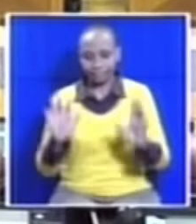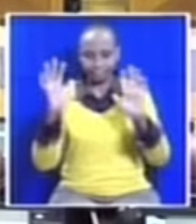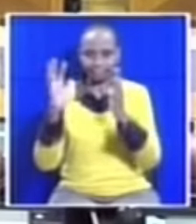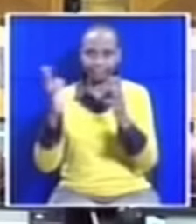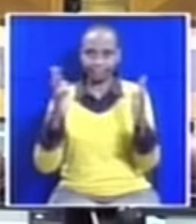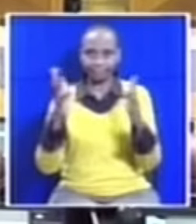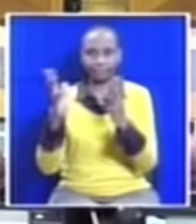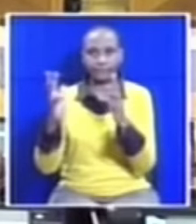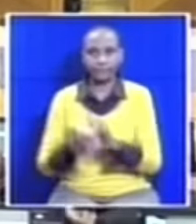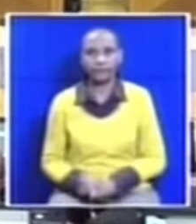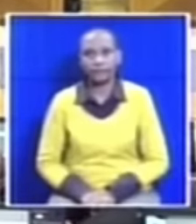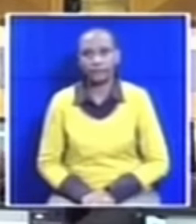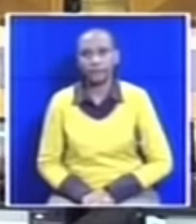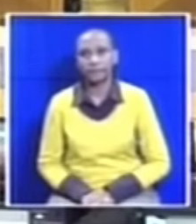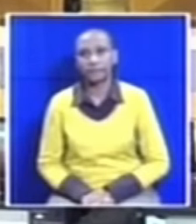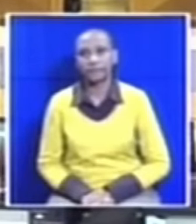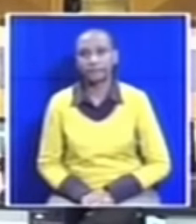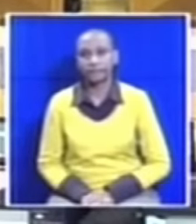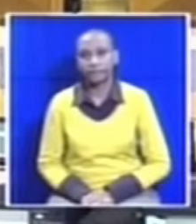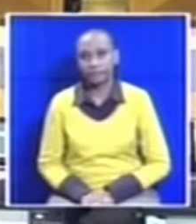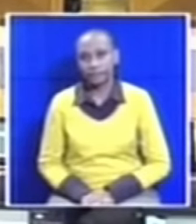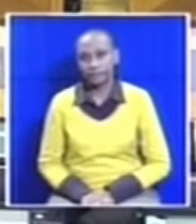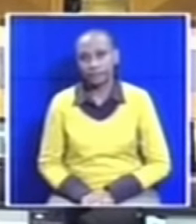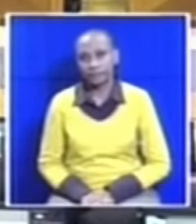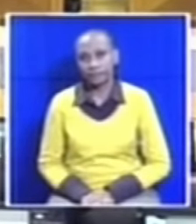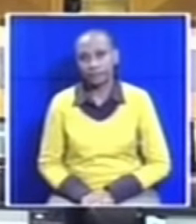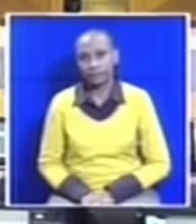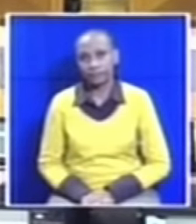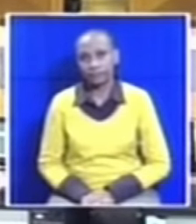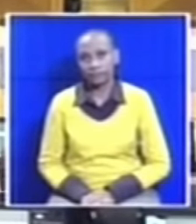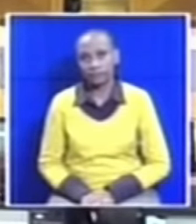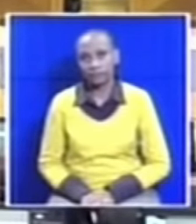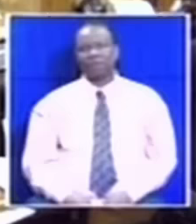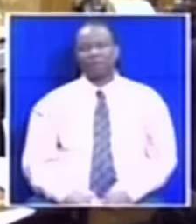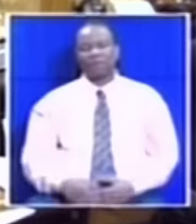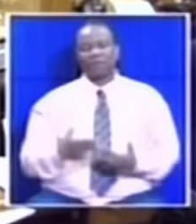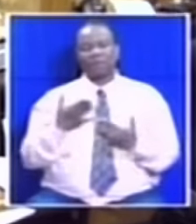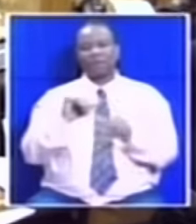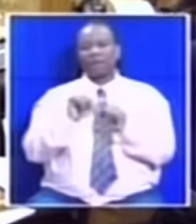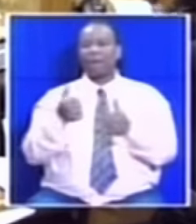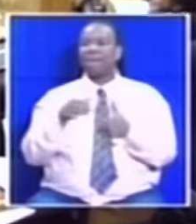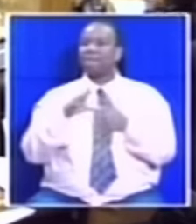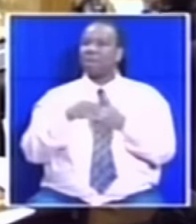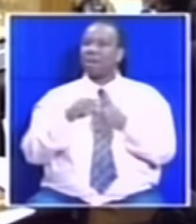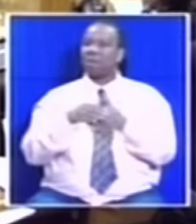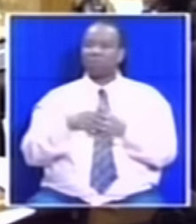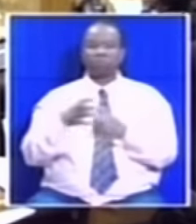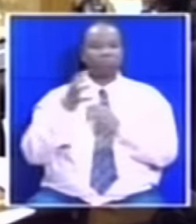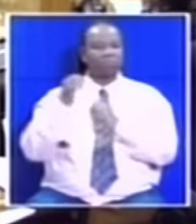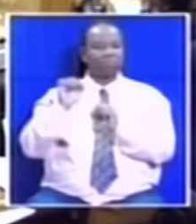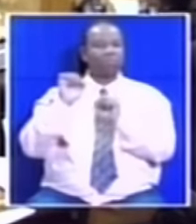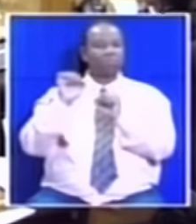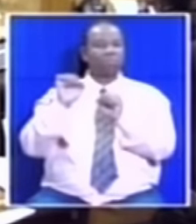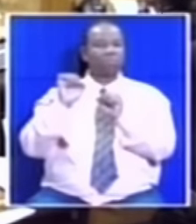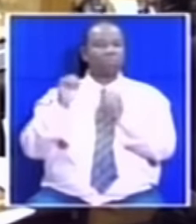Não é só o Brasil que vive um momento conturbado na política com ameaça de afastamento do chefe de Estado. Nesta terça-feira, o